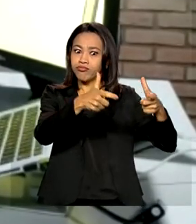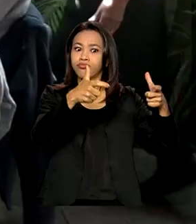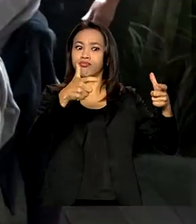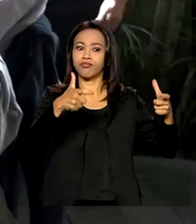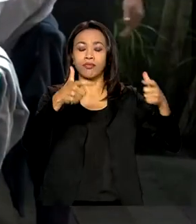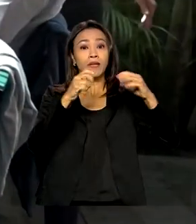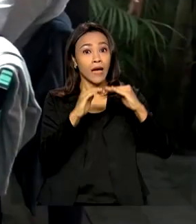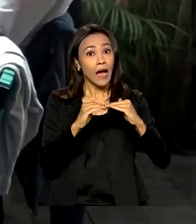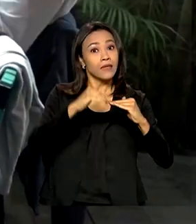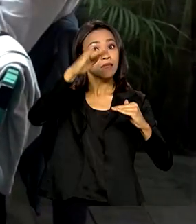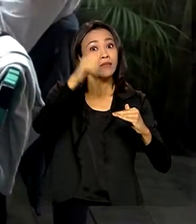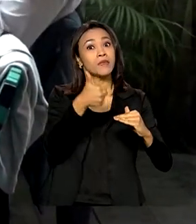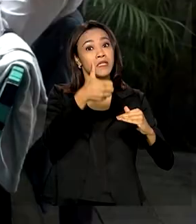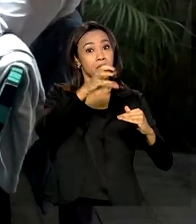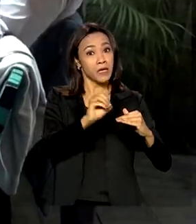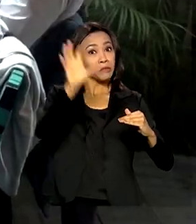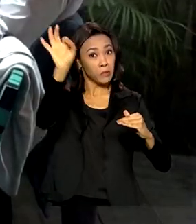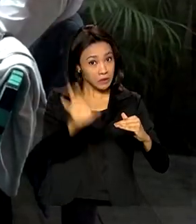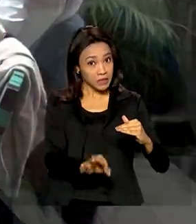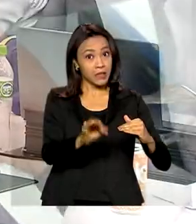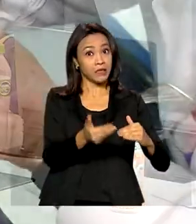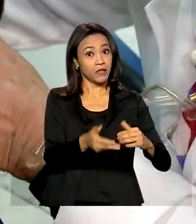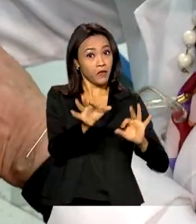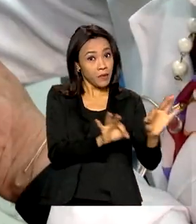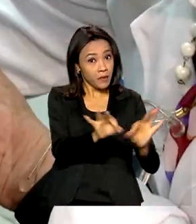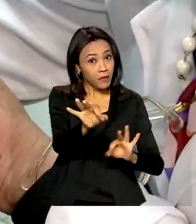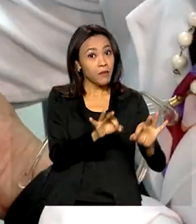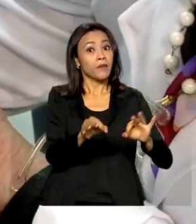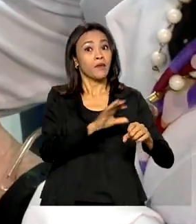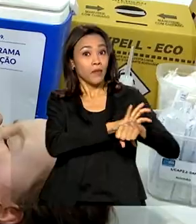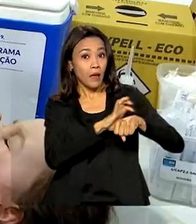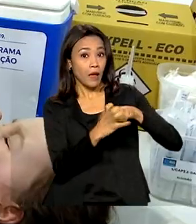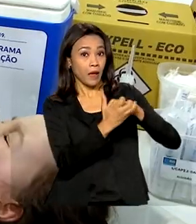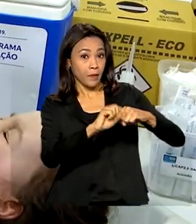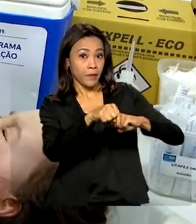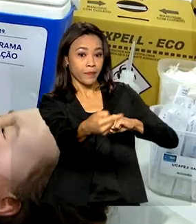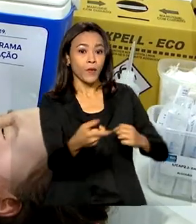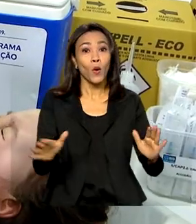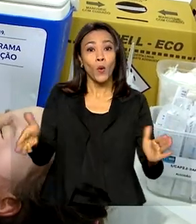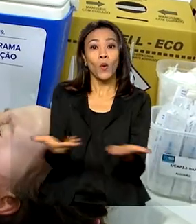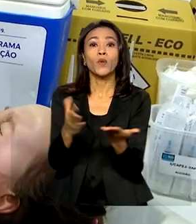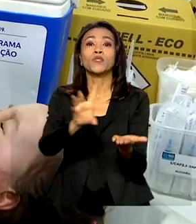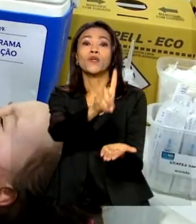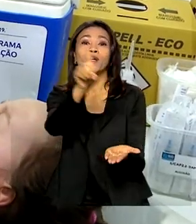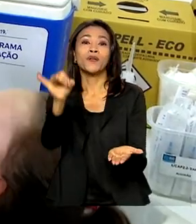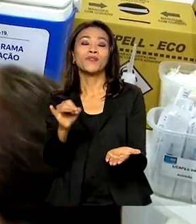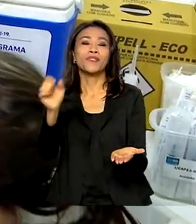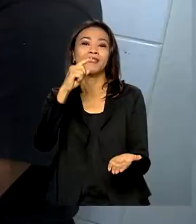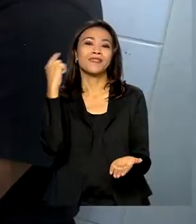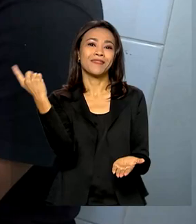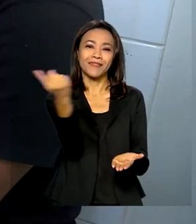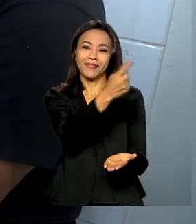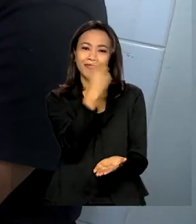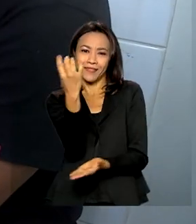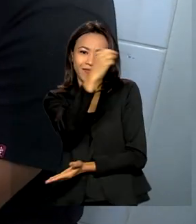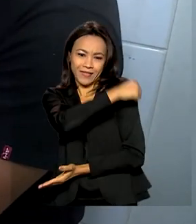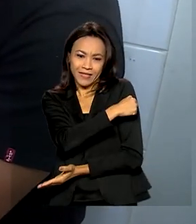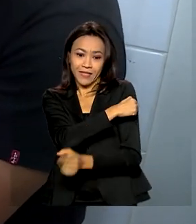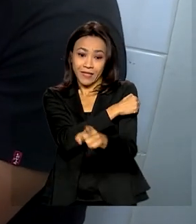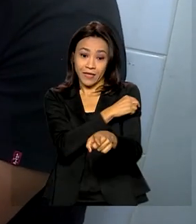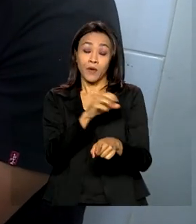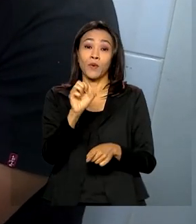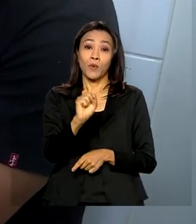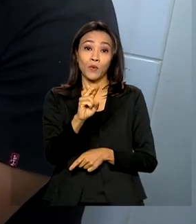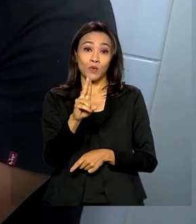acima do nível pré-pandemia. E hoje é o dia nacional da vacinação. O SUS oferece de graça